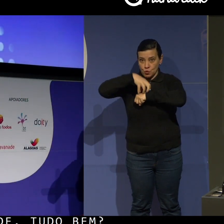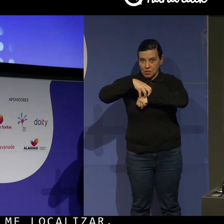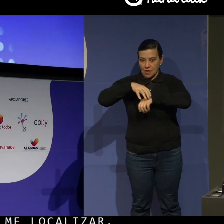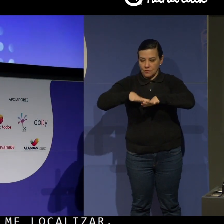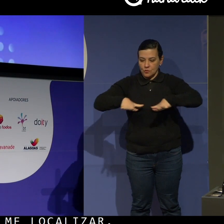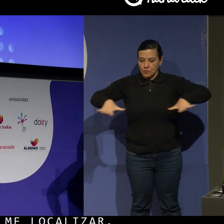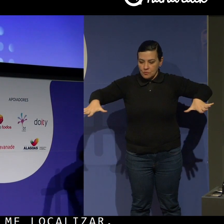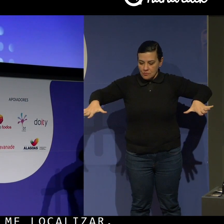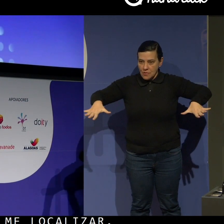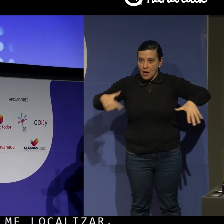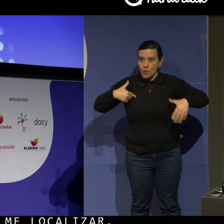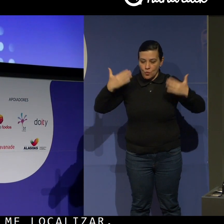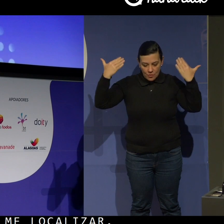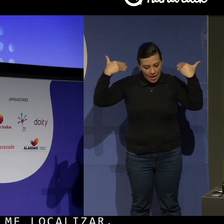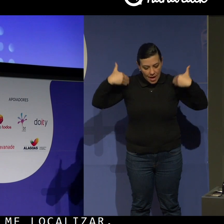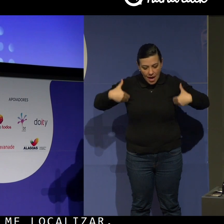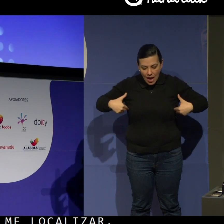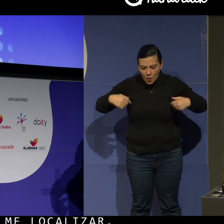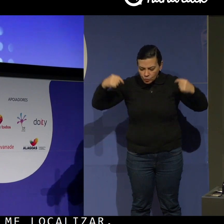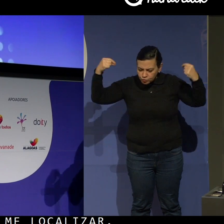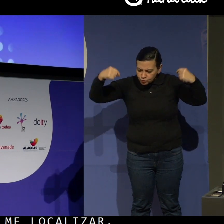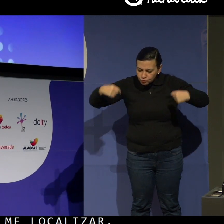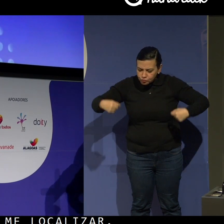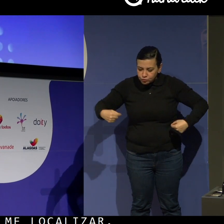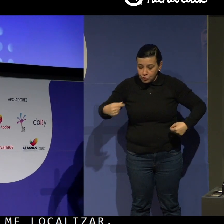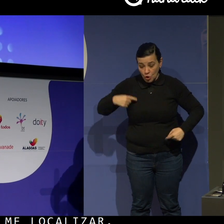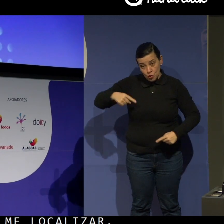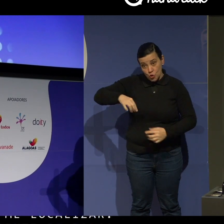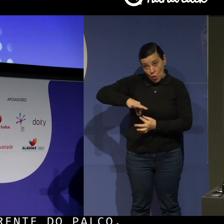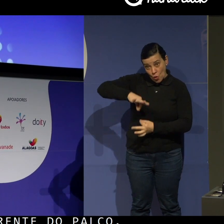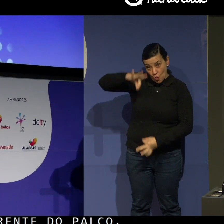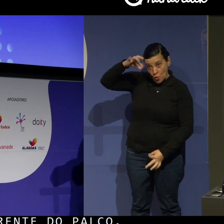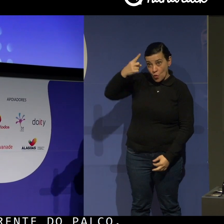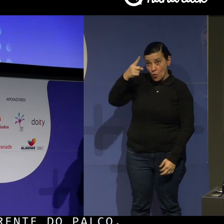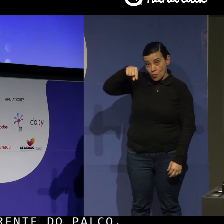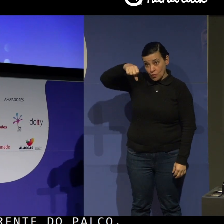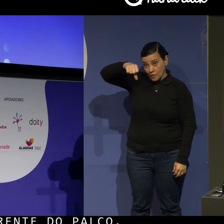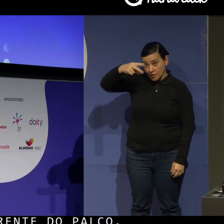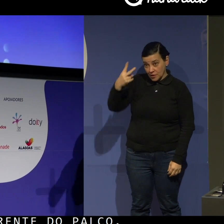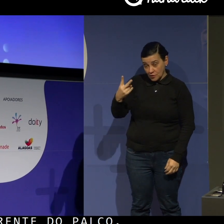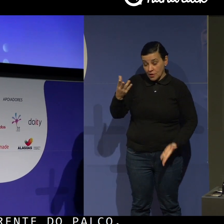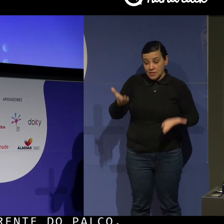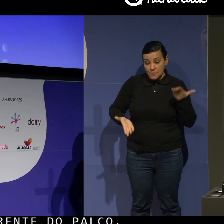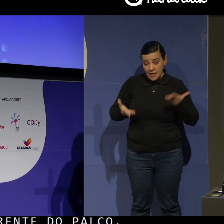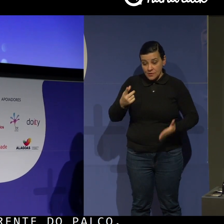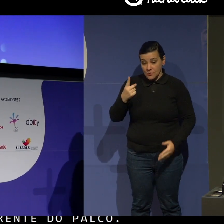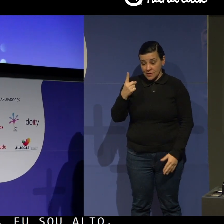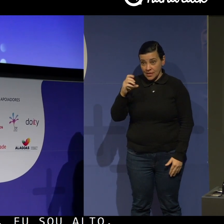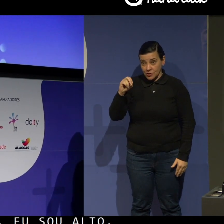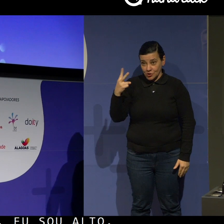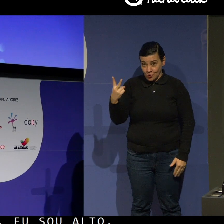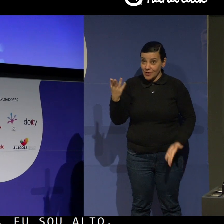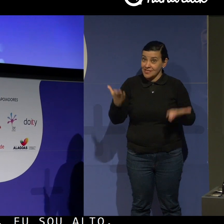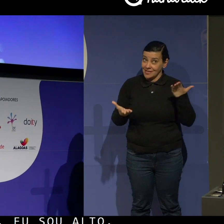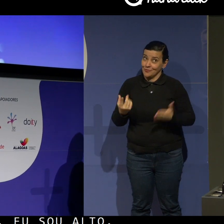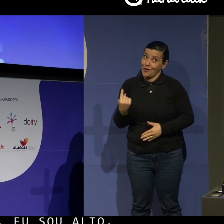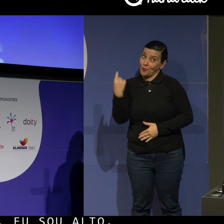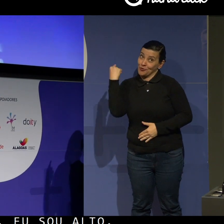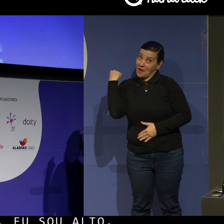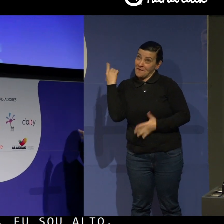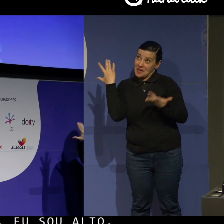Minha descrição, eu sou alto, tenho 1,92m, peso 102kg desde a última vez que eu me pesei,